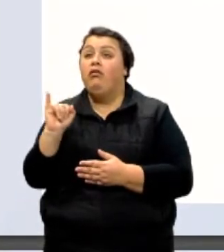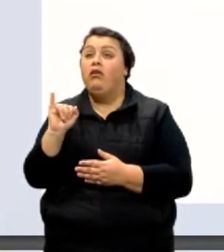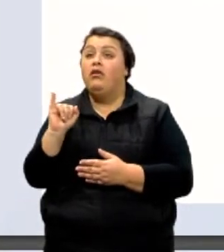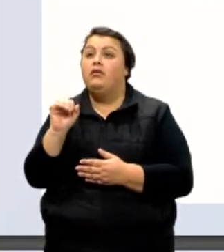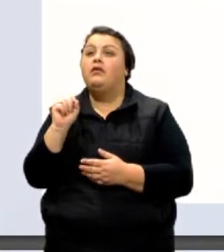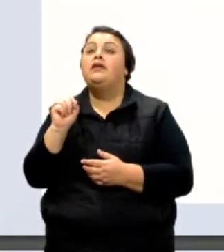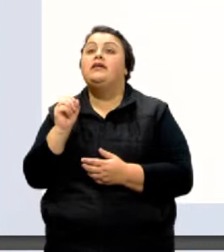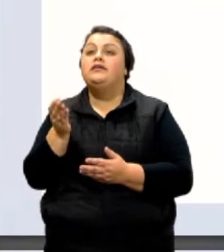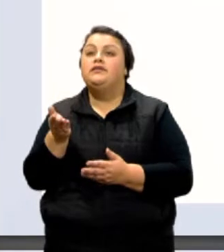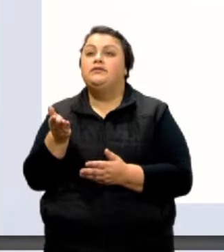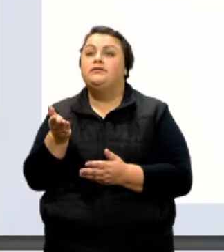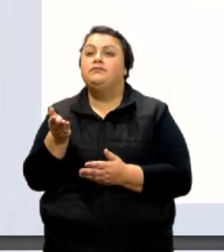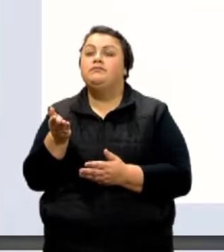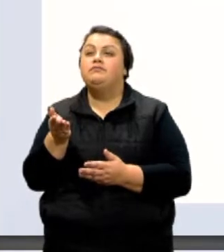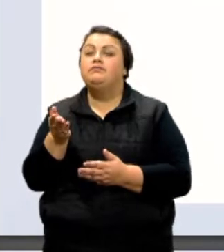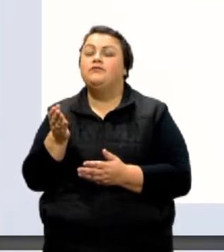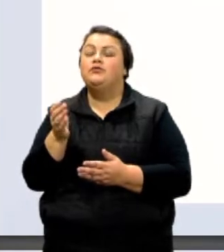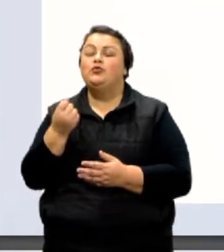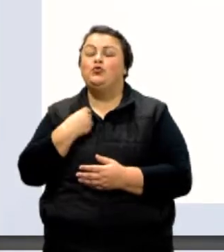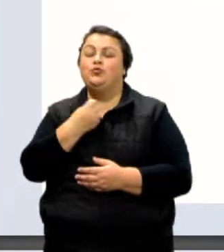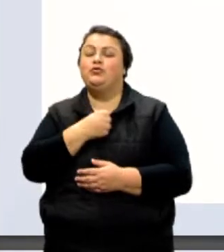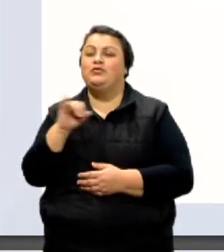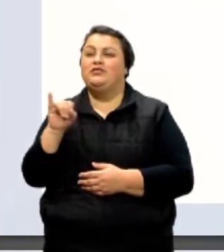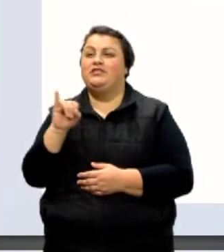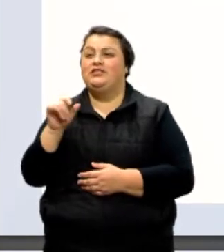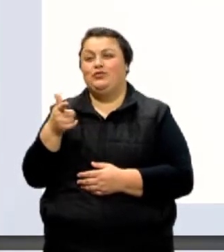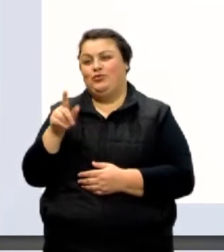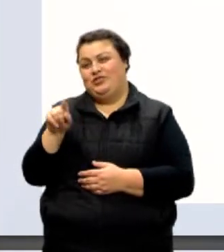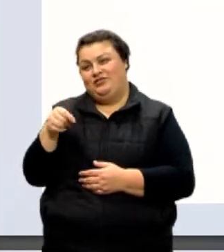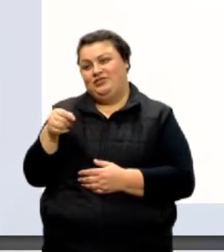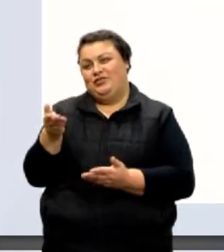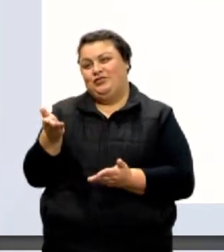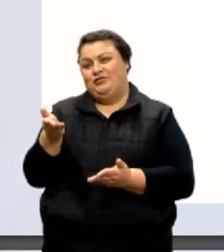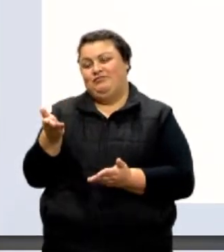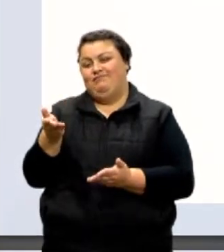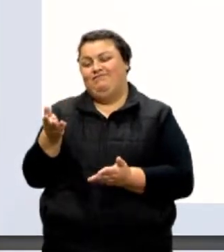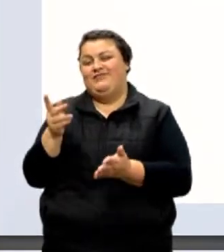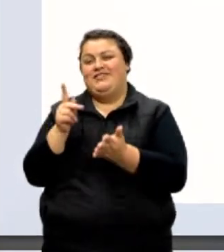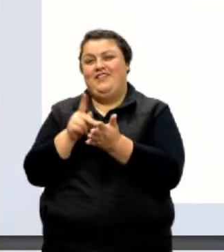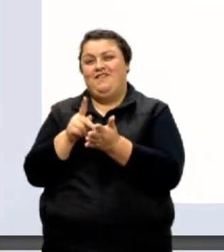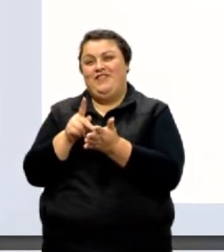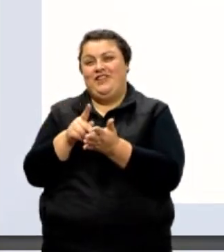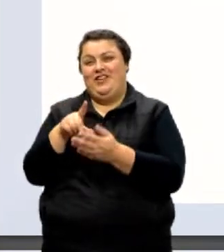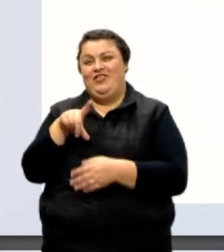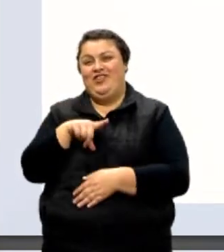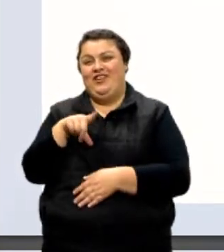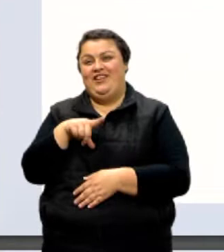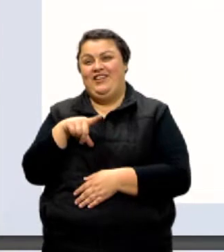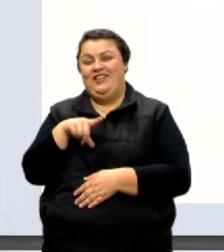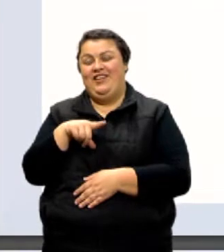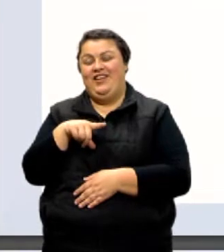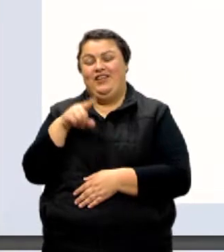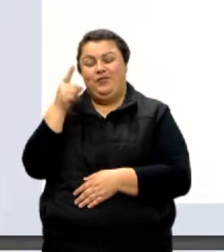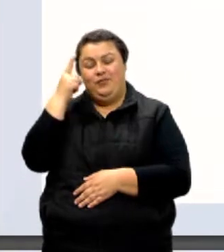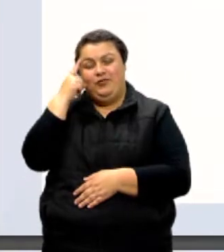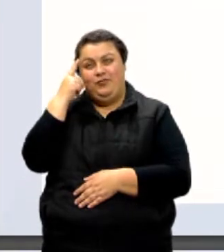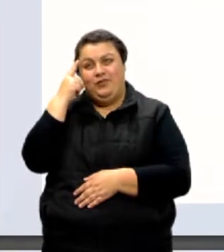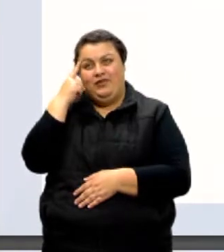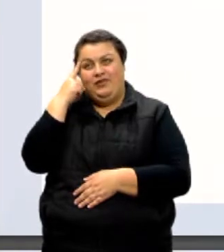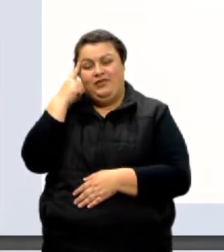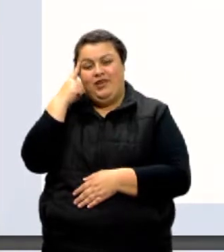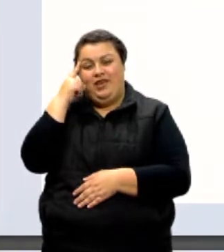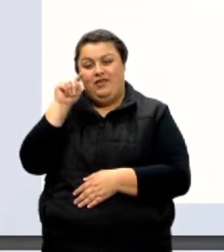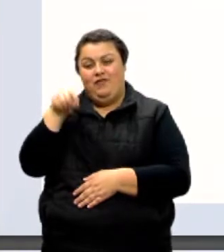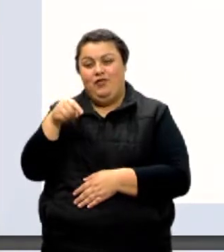Números inteiros não tem vírgula. Na realidade, eles têm. A gente pode imaginar essa vírgula do lado direito.